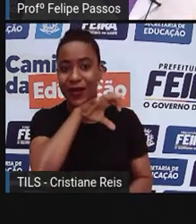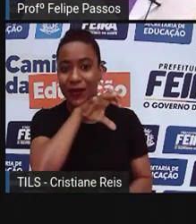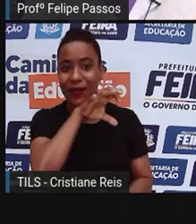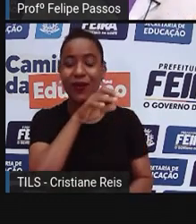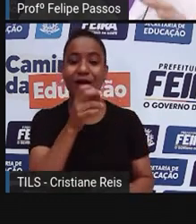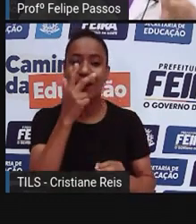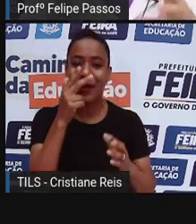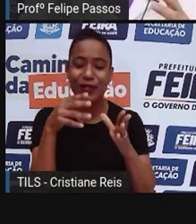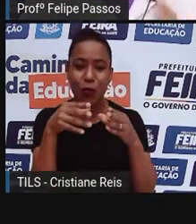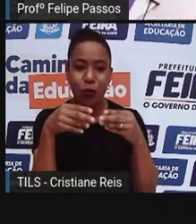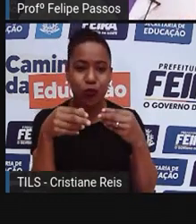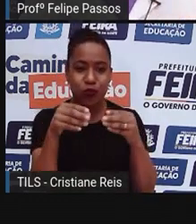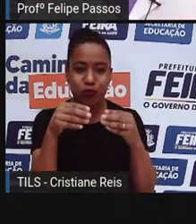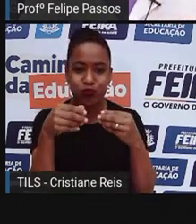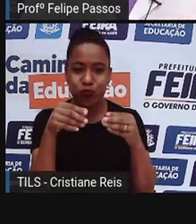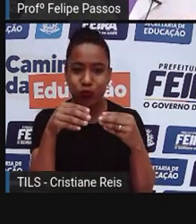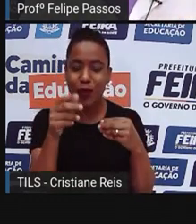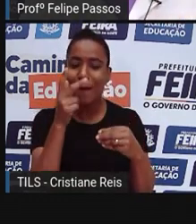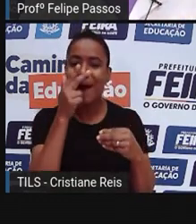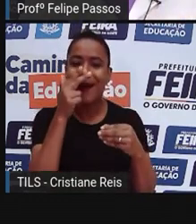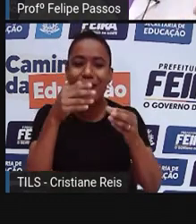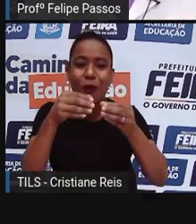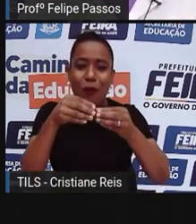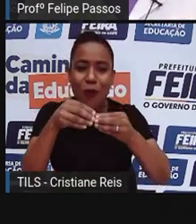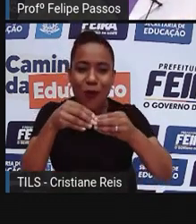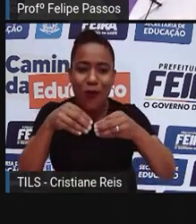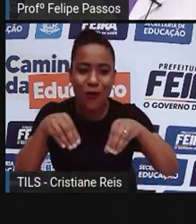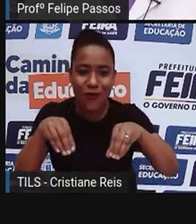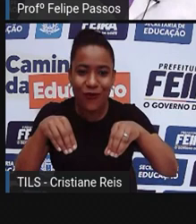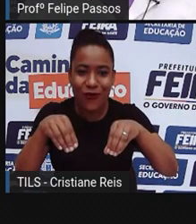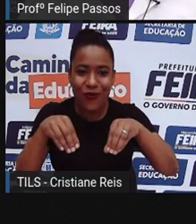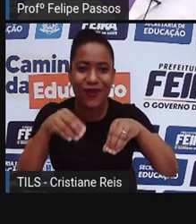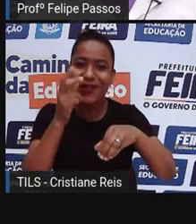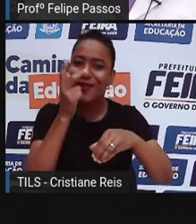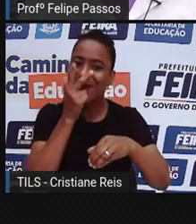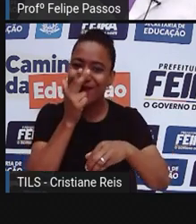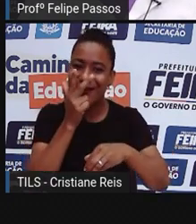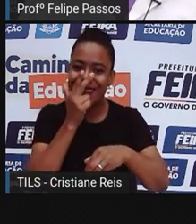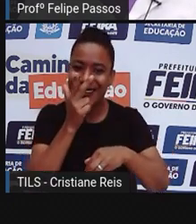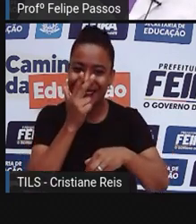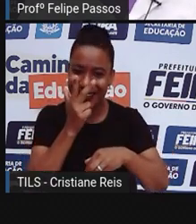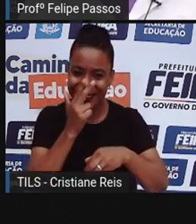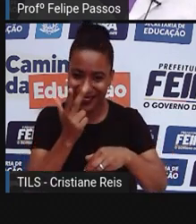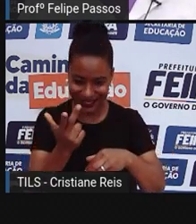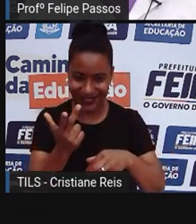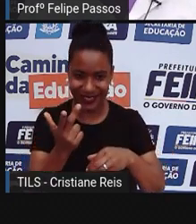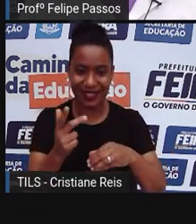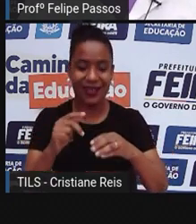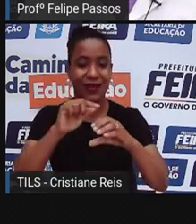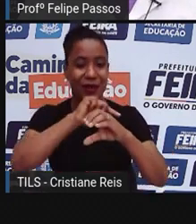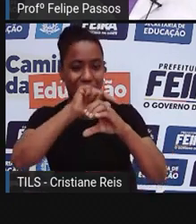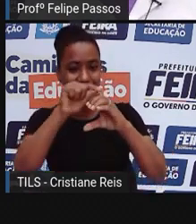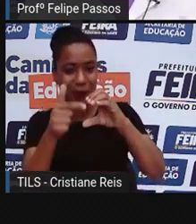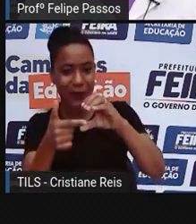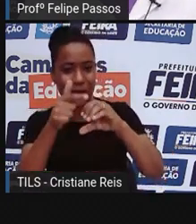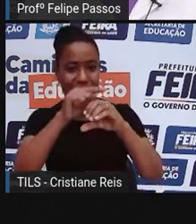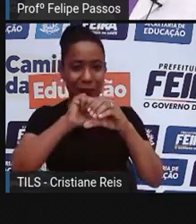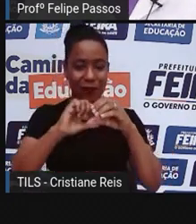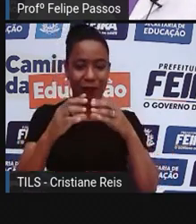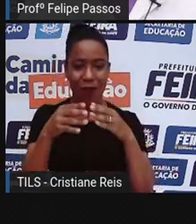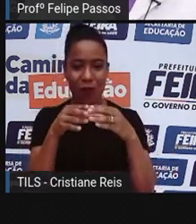até um ovo frito, o formato, né? Ela tem um núcleo e a membrana é toda assim, molinha, toda